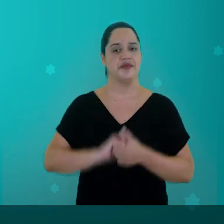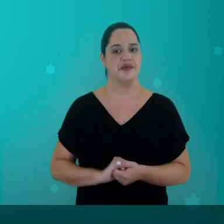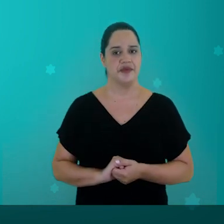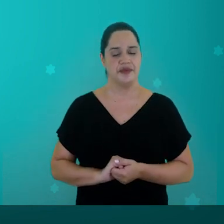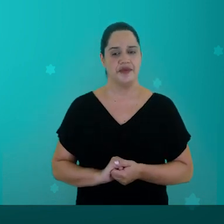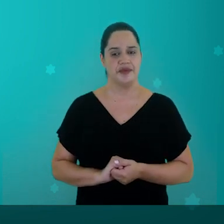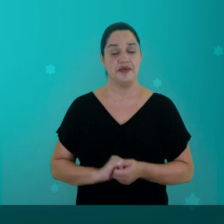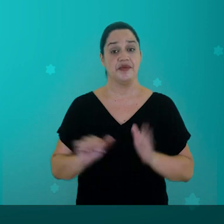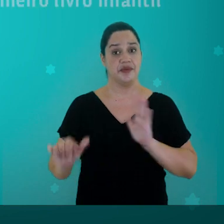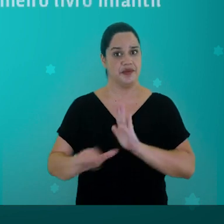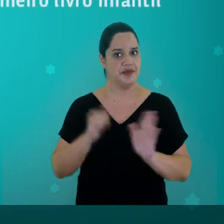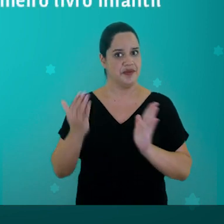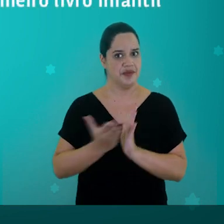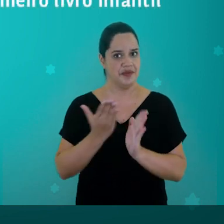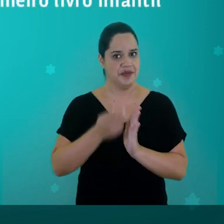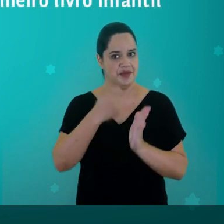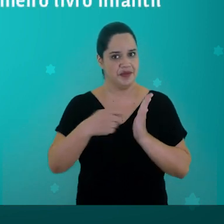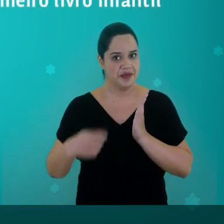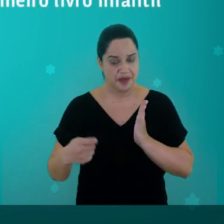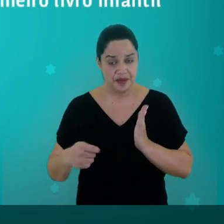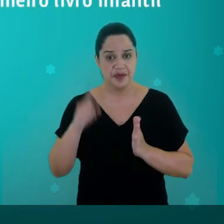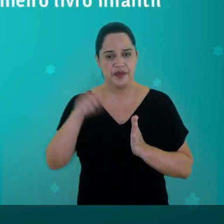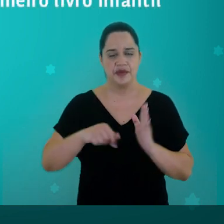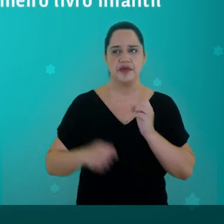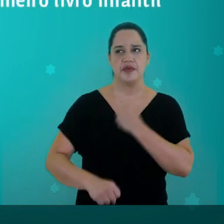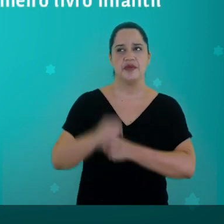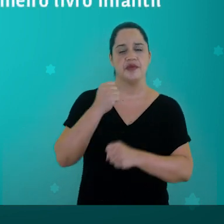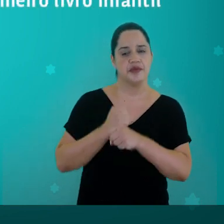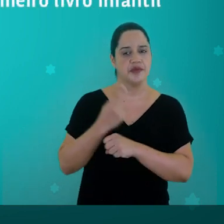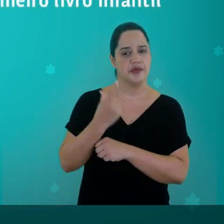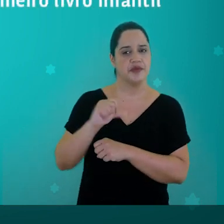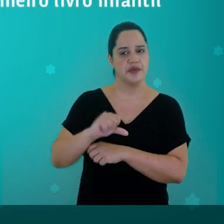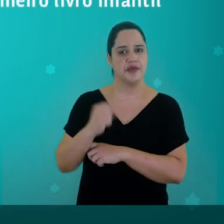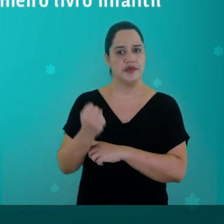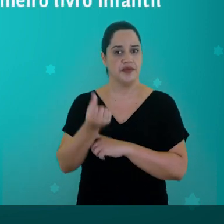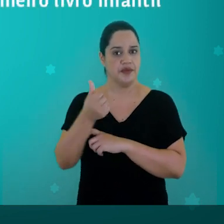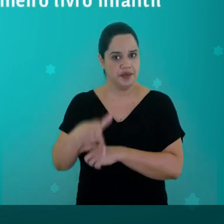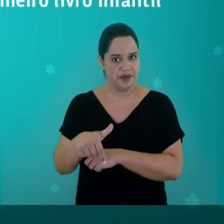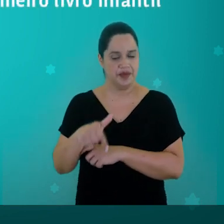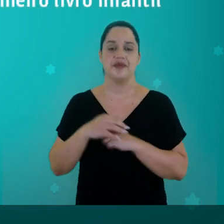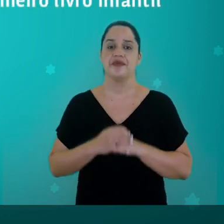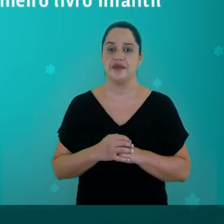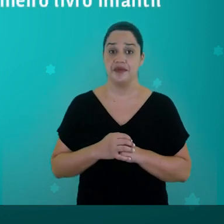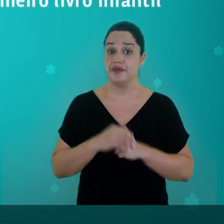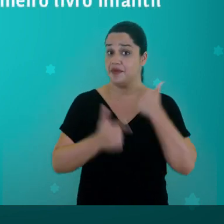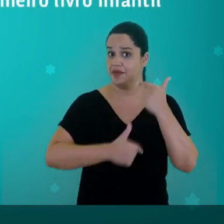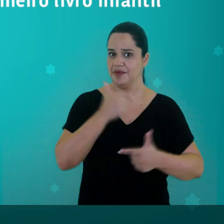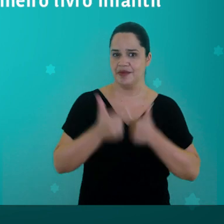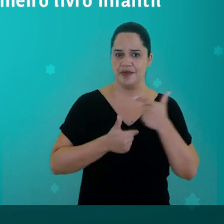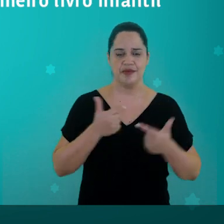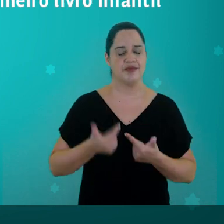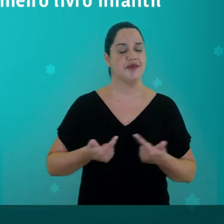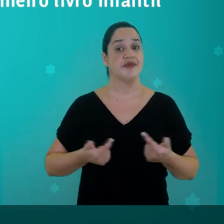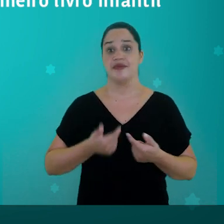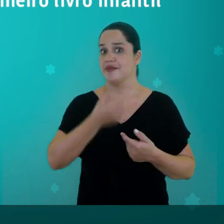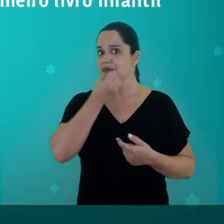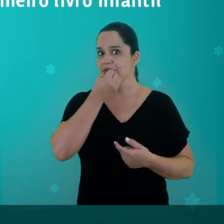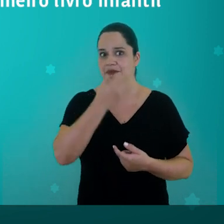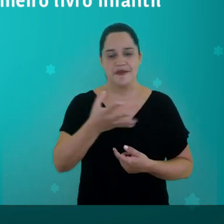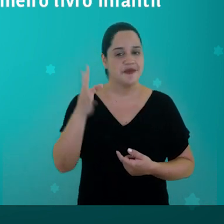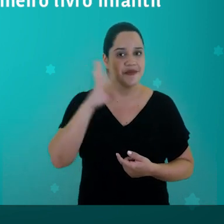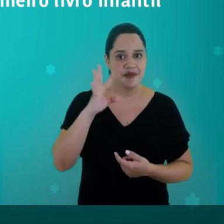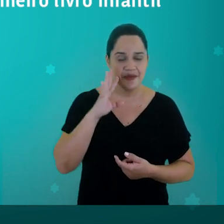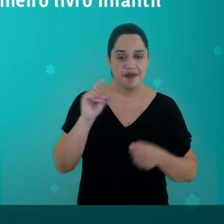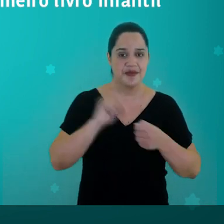televisão. O primeiro livro infantil que ilustrou foi em 1987. E o trabalho